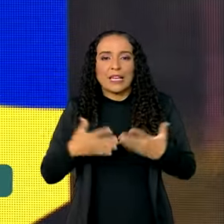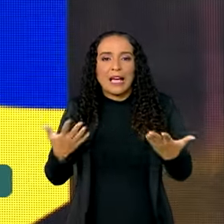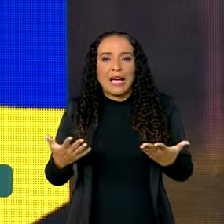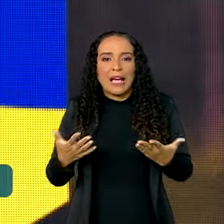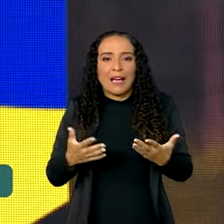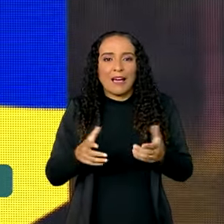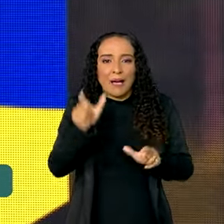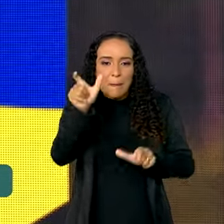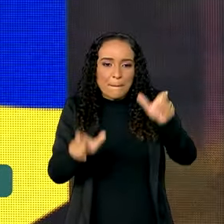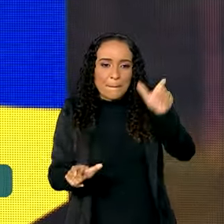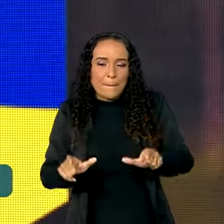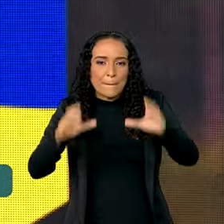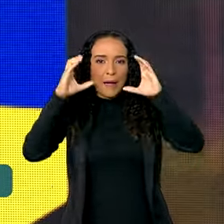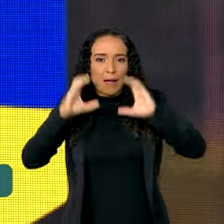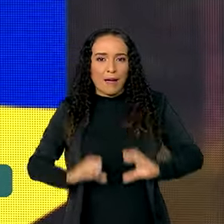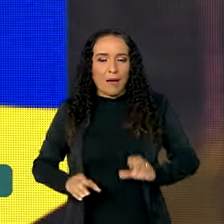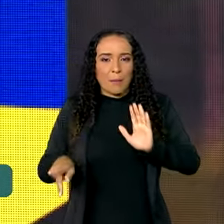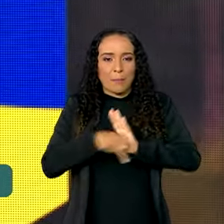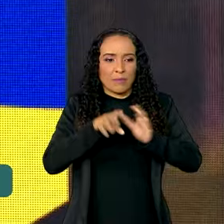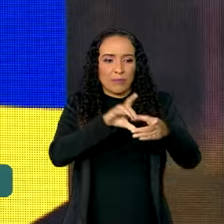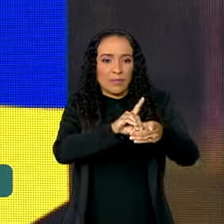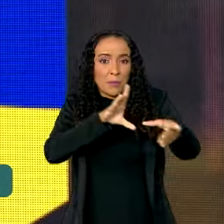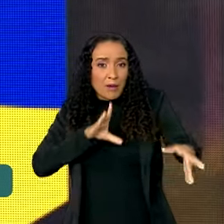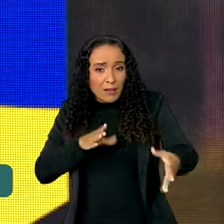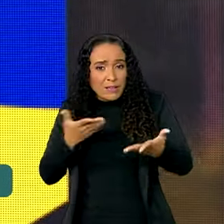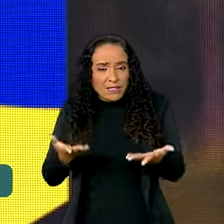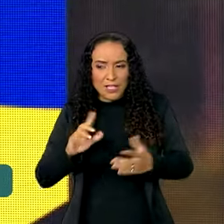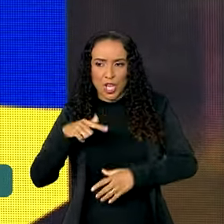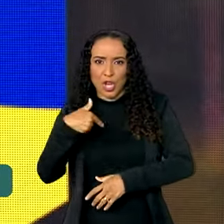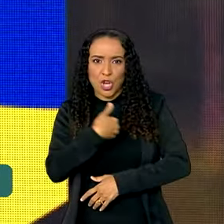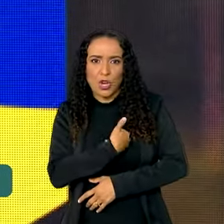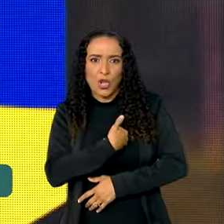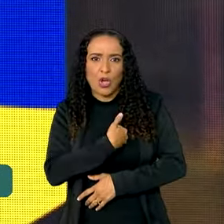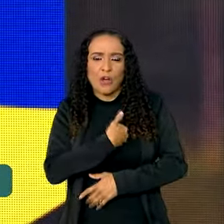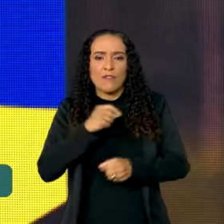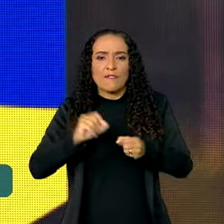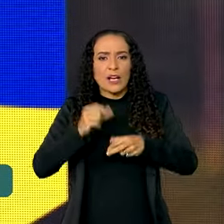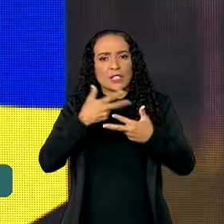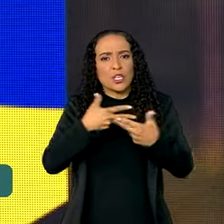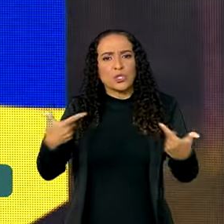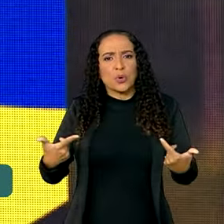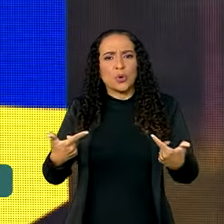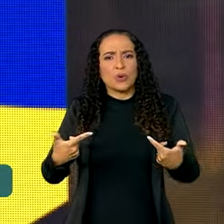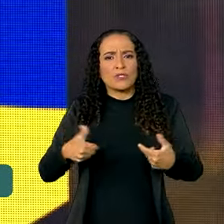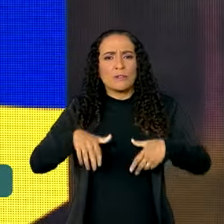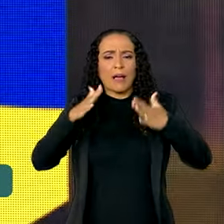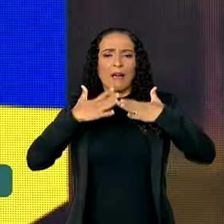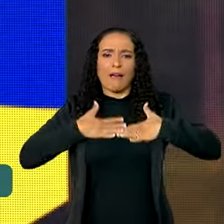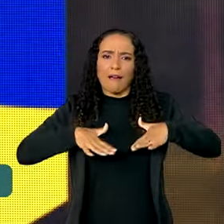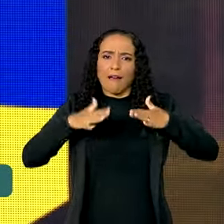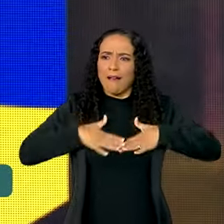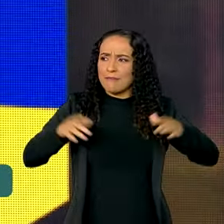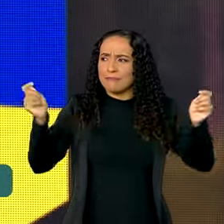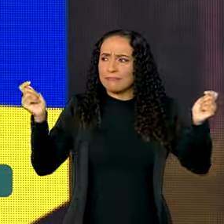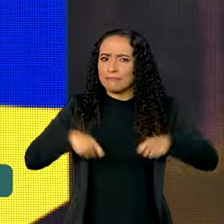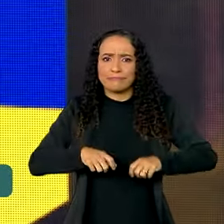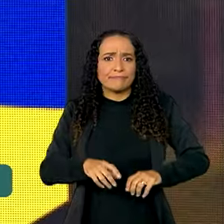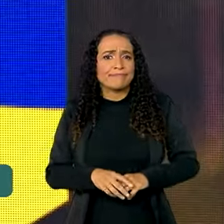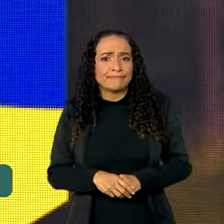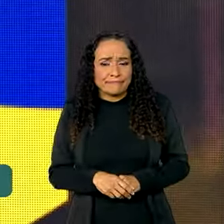civilidade democrática, em que a gente faz as coisas da forma mais tranquila possível,